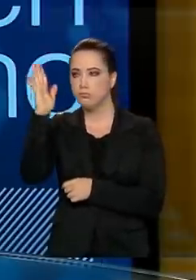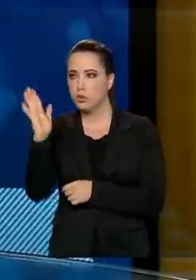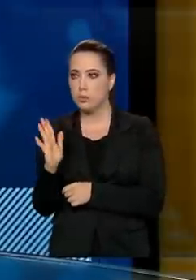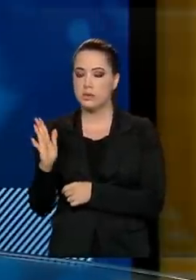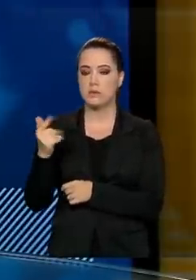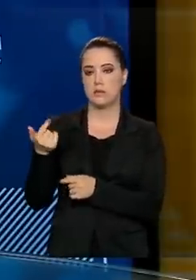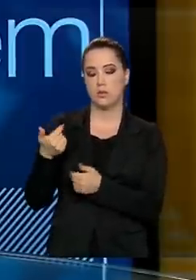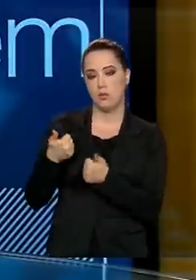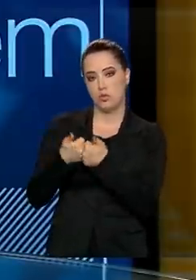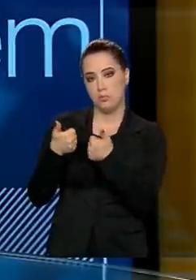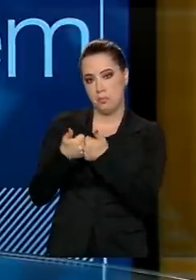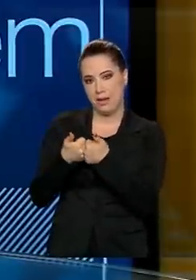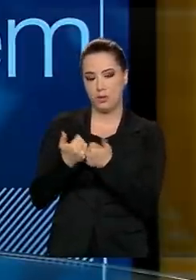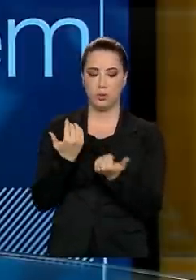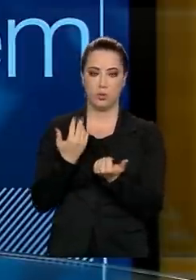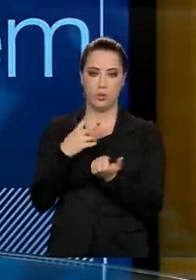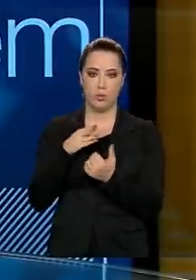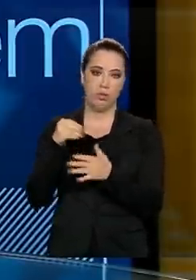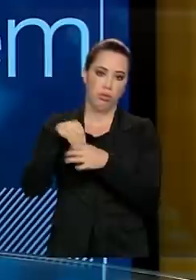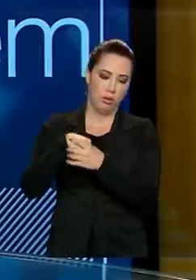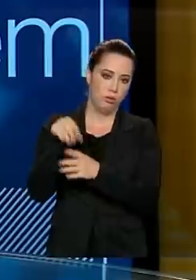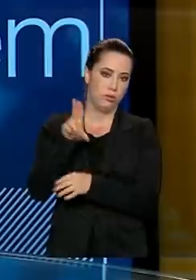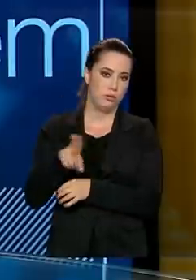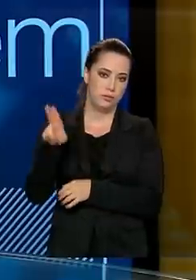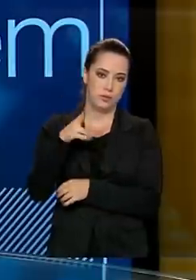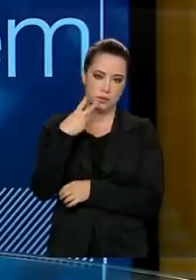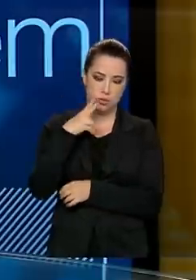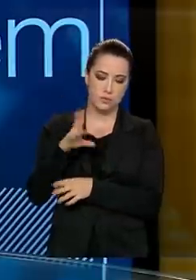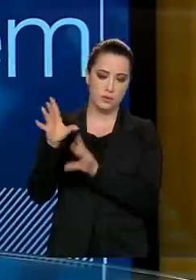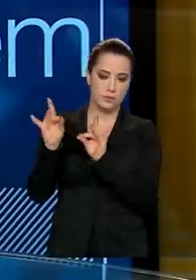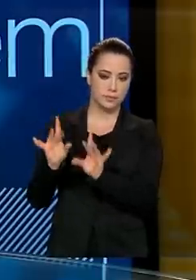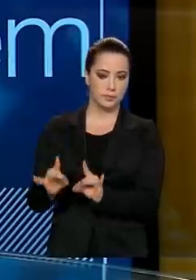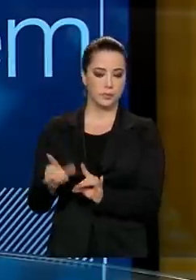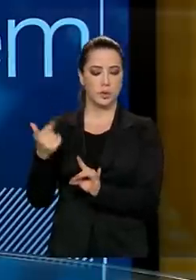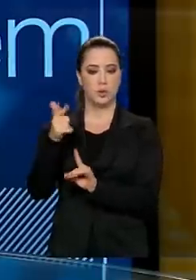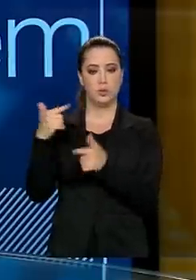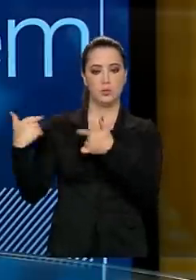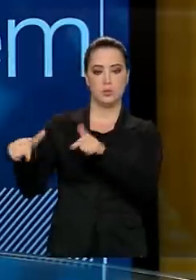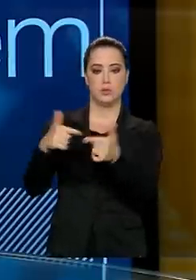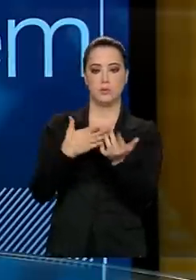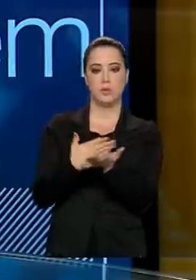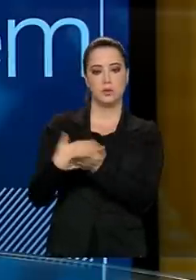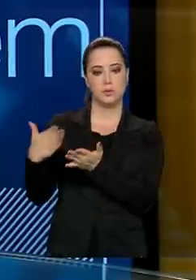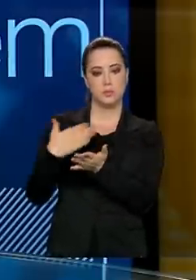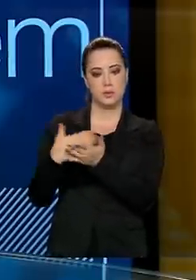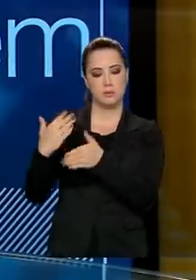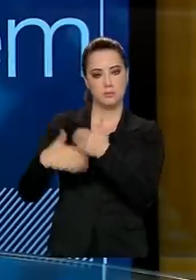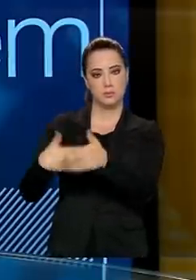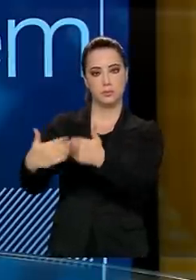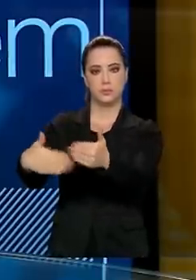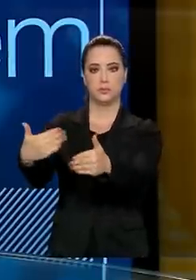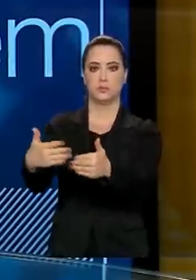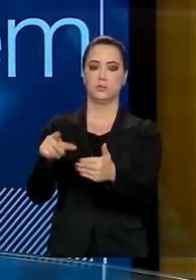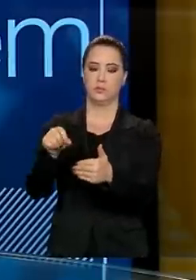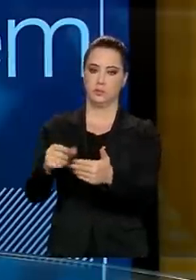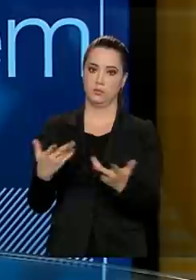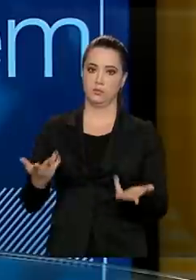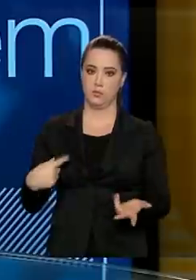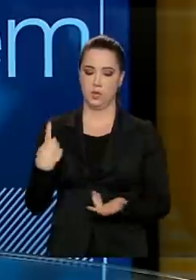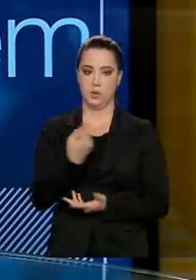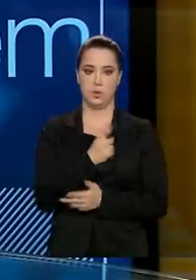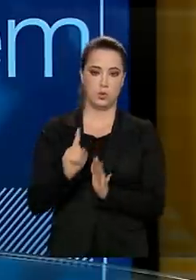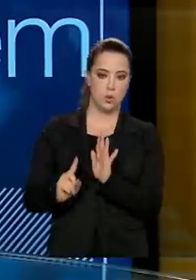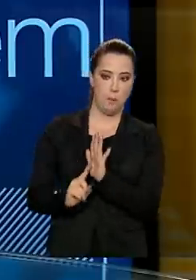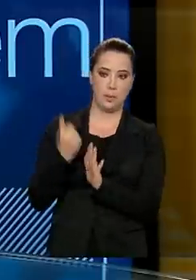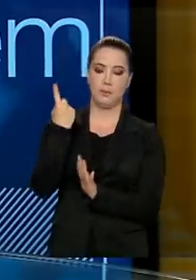acontecendo dentro das universidades federais e aí outras ações começaram a ser desenvolvidas a partir desse momento. Então, o nosso